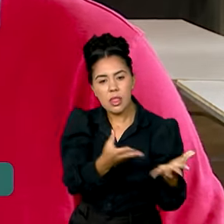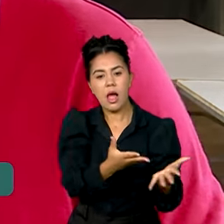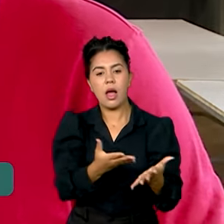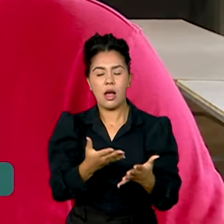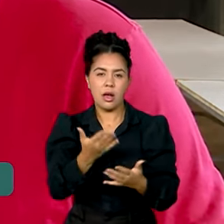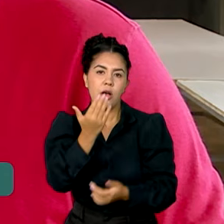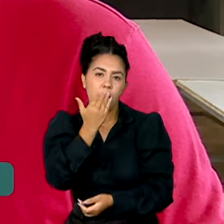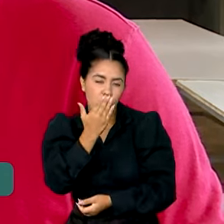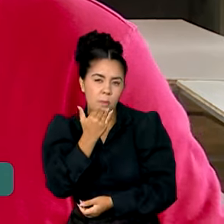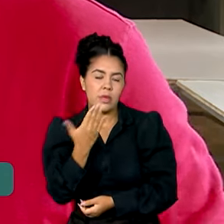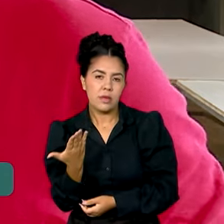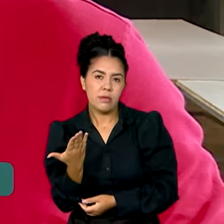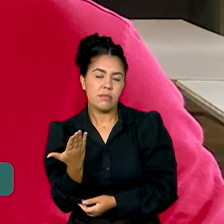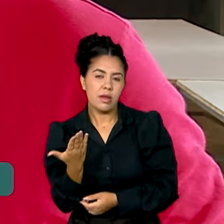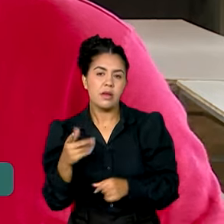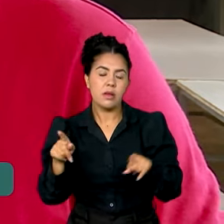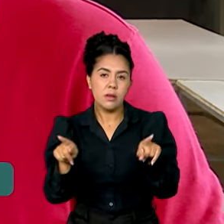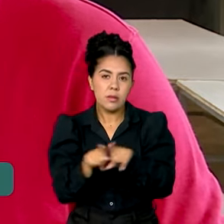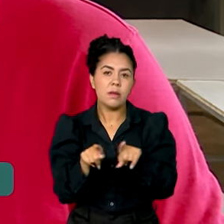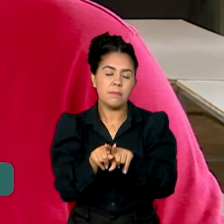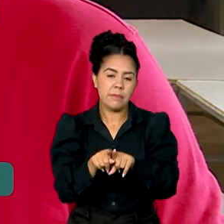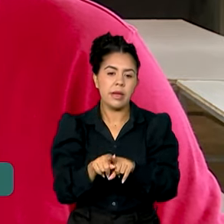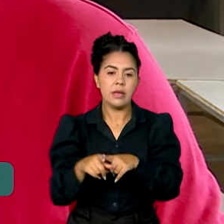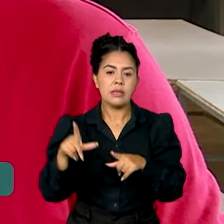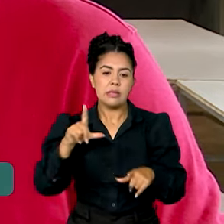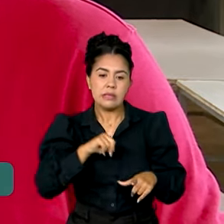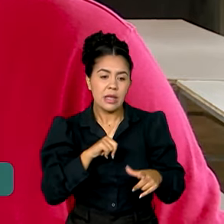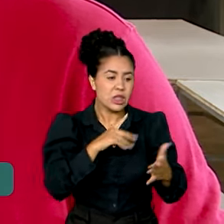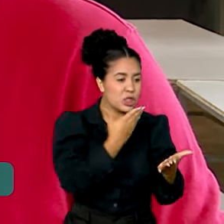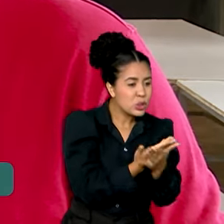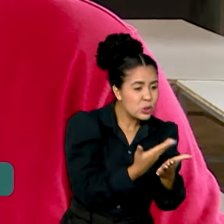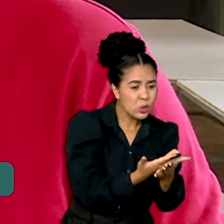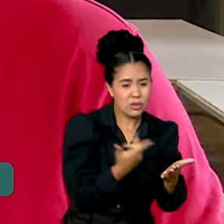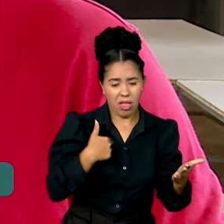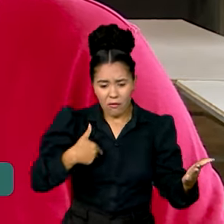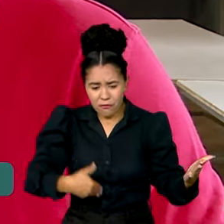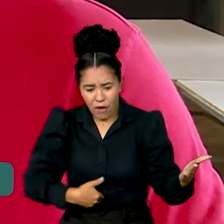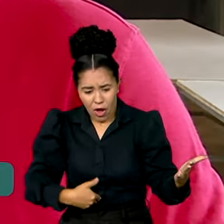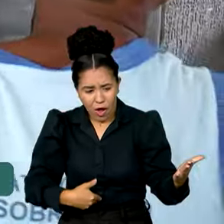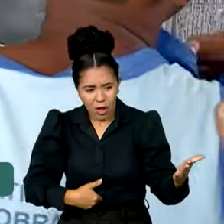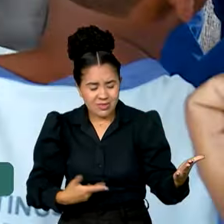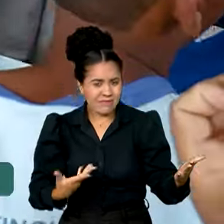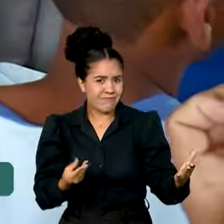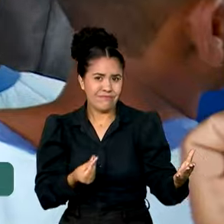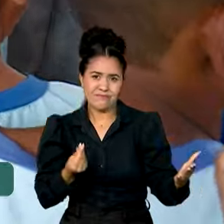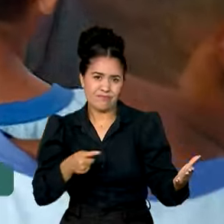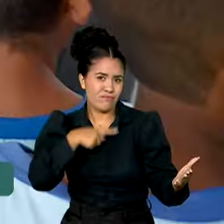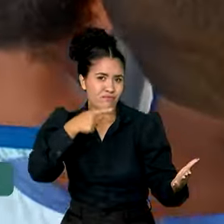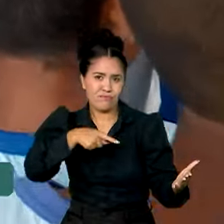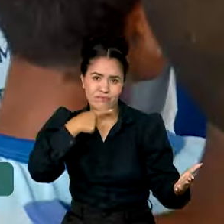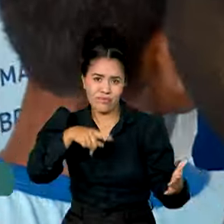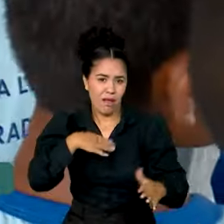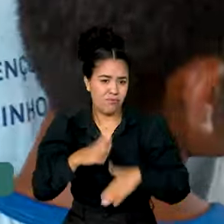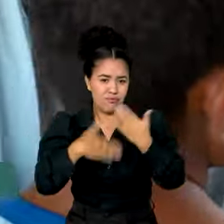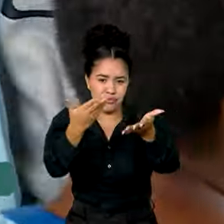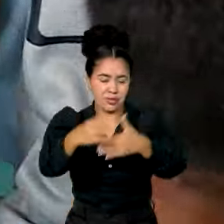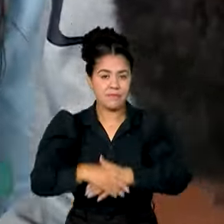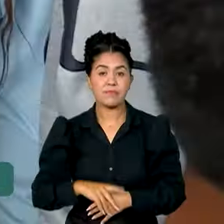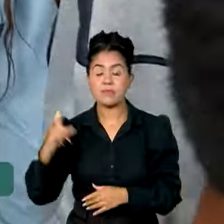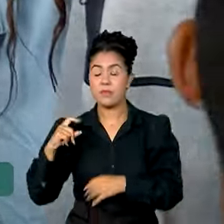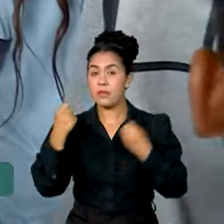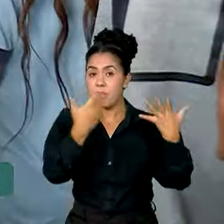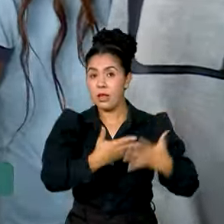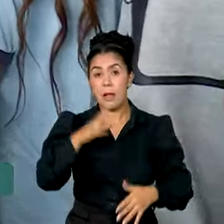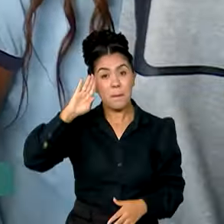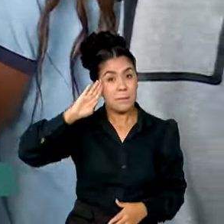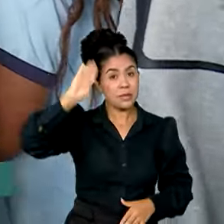alimentação. A gente sabe que estudo sem alimentação não tem como. Uma das principais diretrizes do